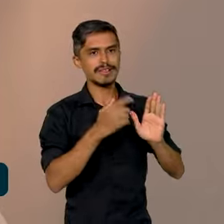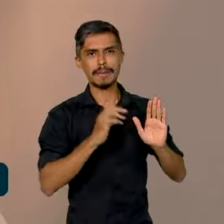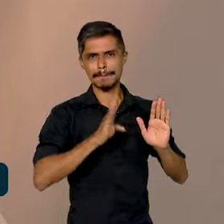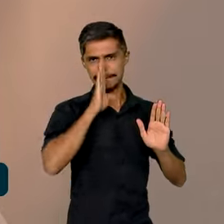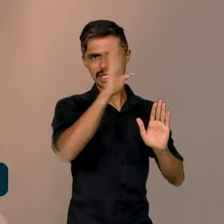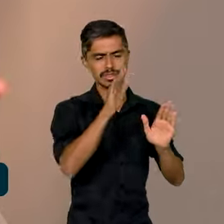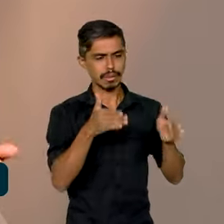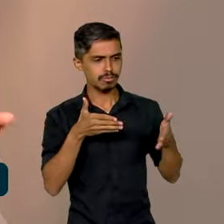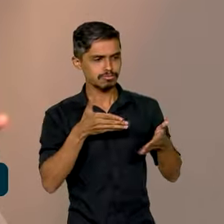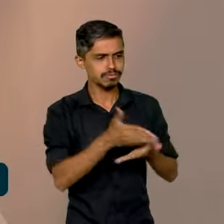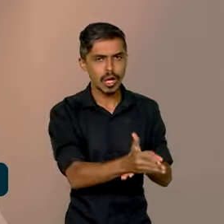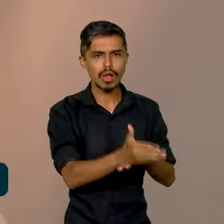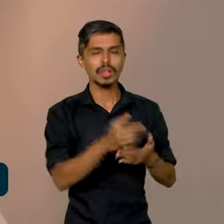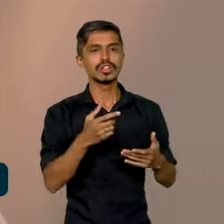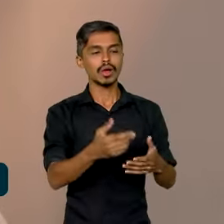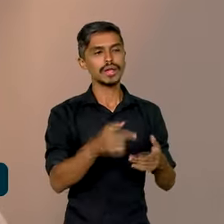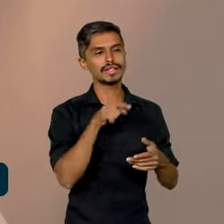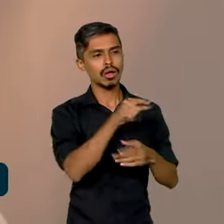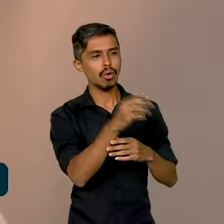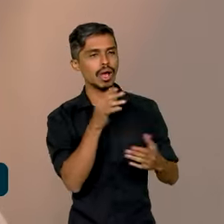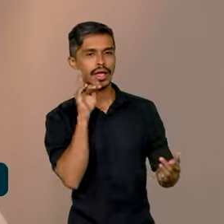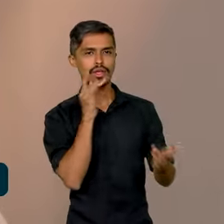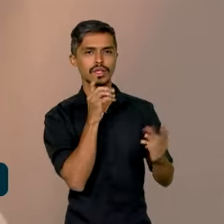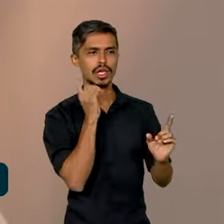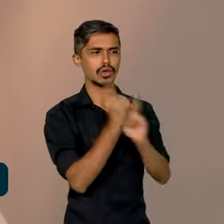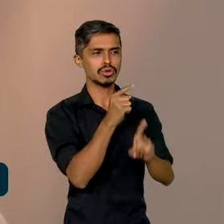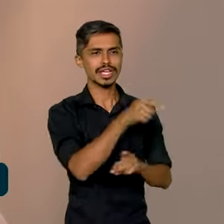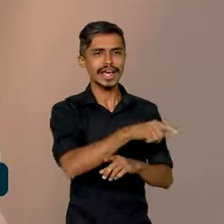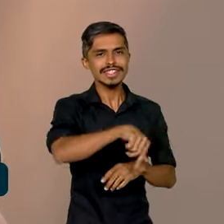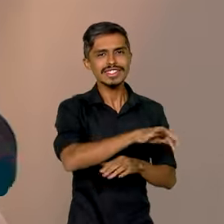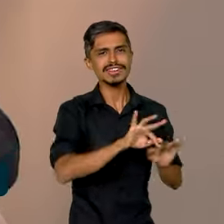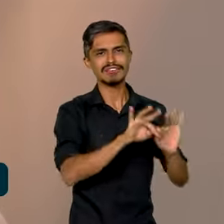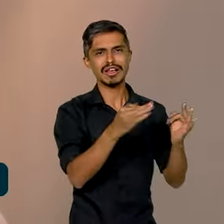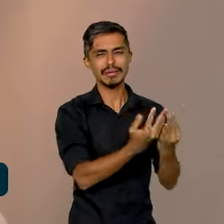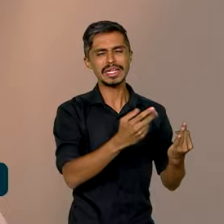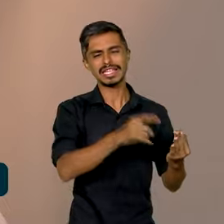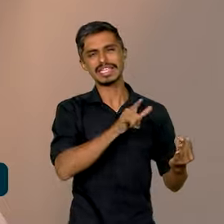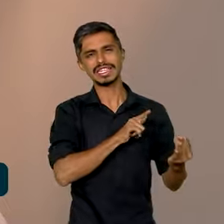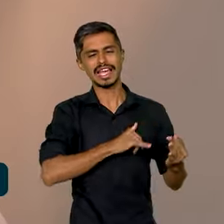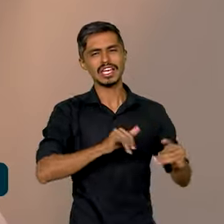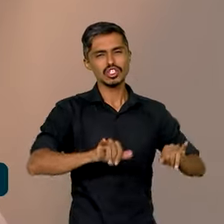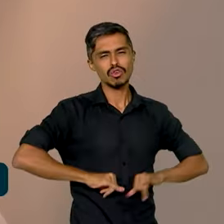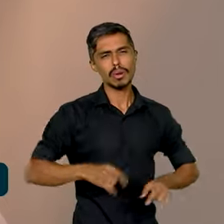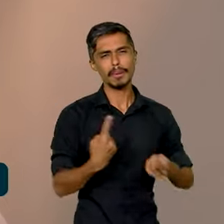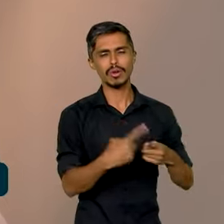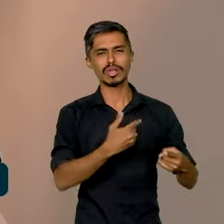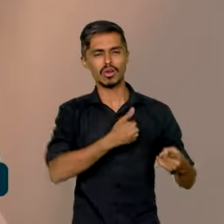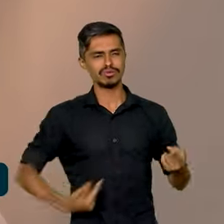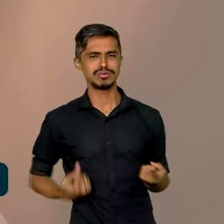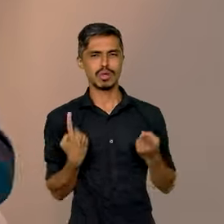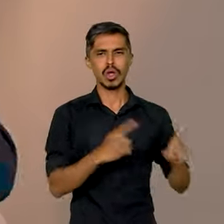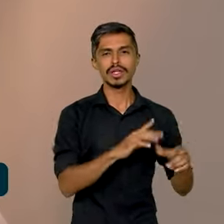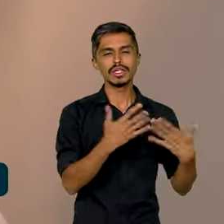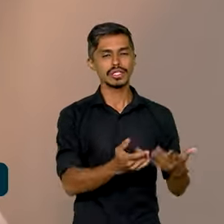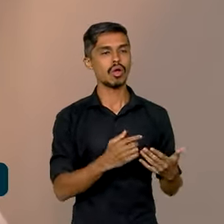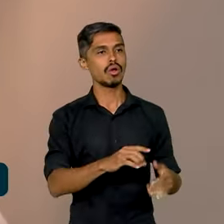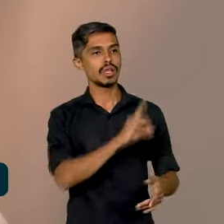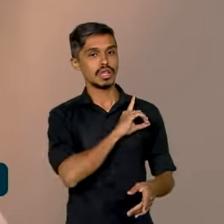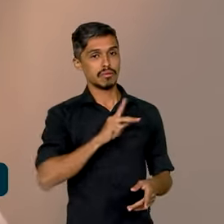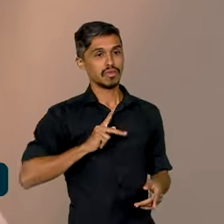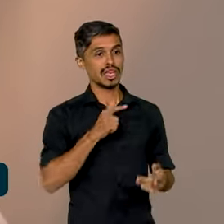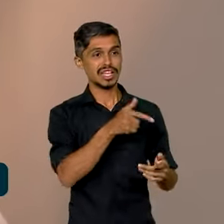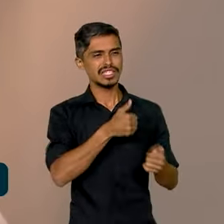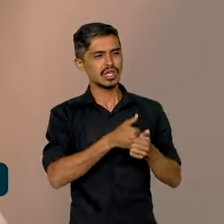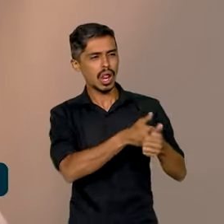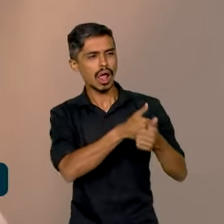entrada para esses familiares de vítimas de violência institucional para o sistema de justiça. É na Defensoria Pública que elas conseguem